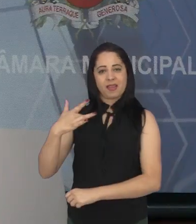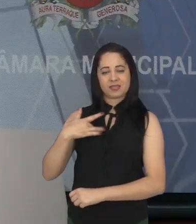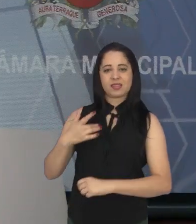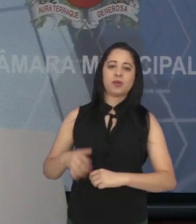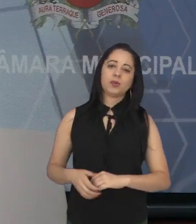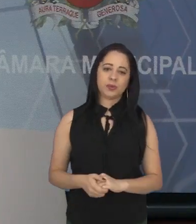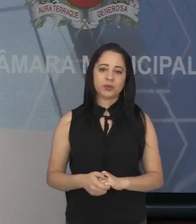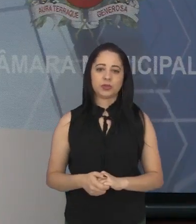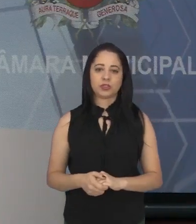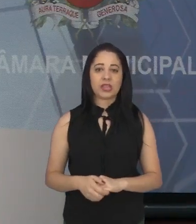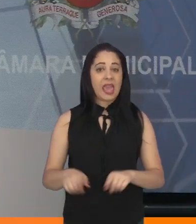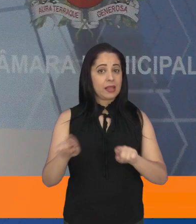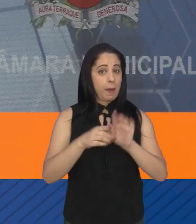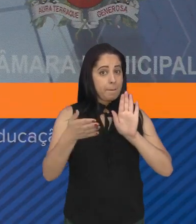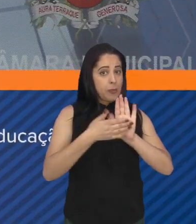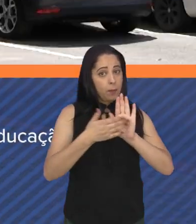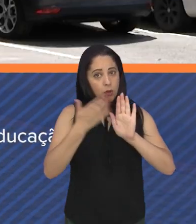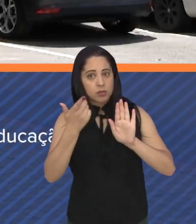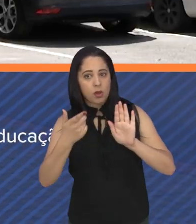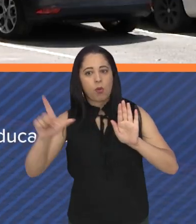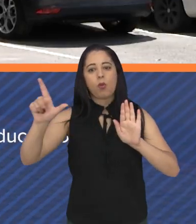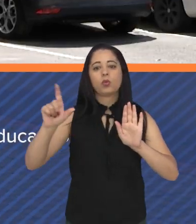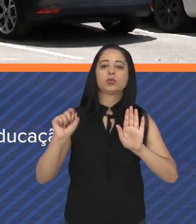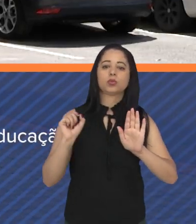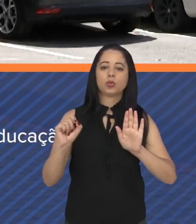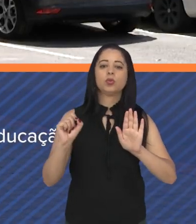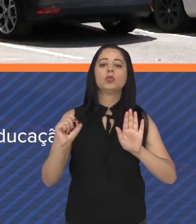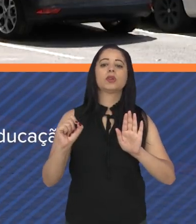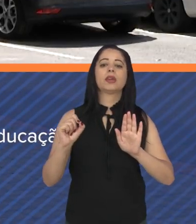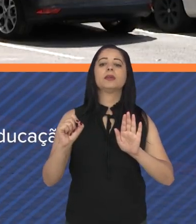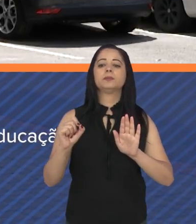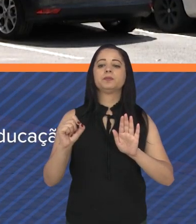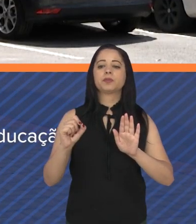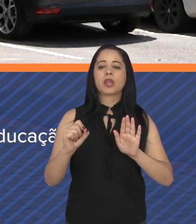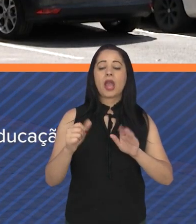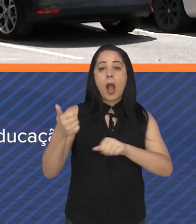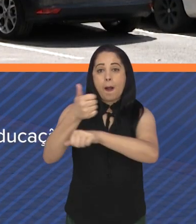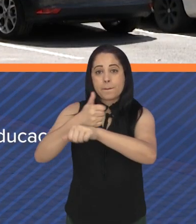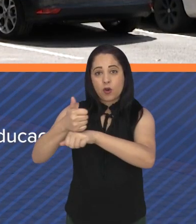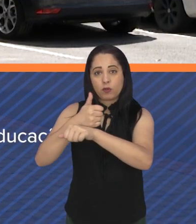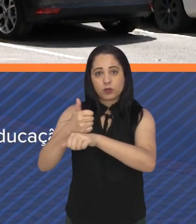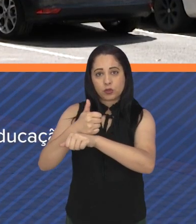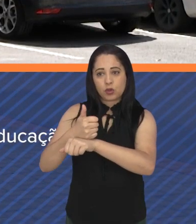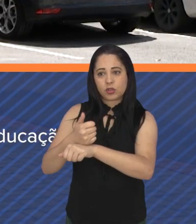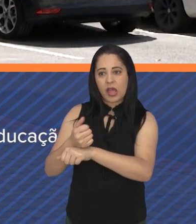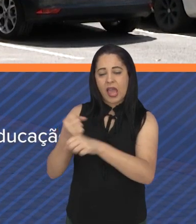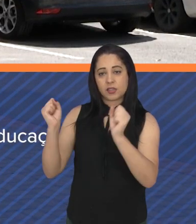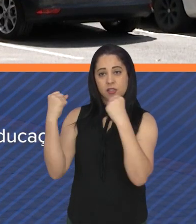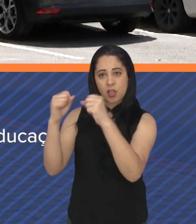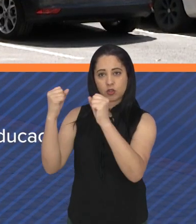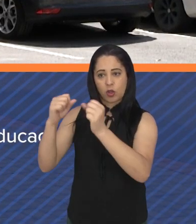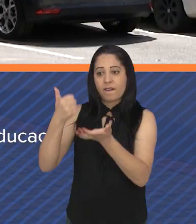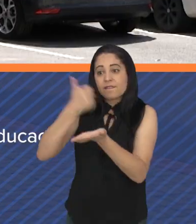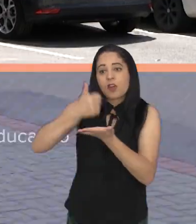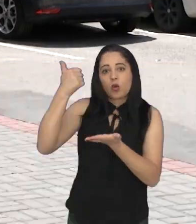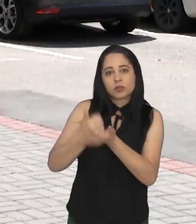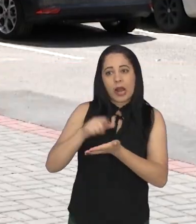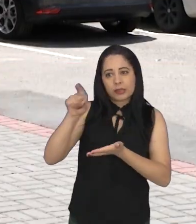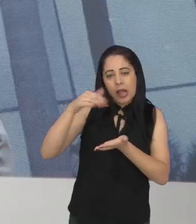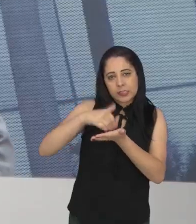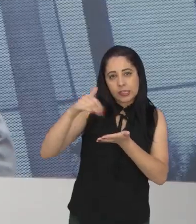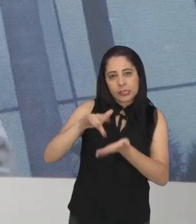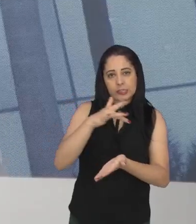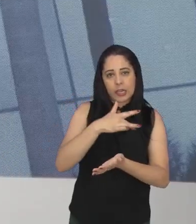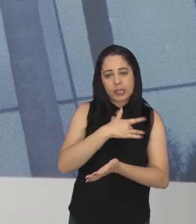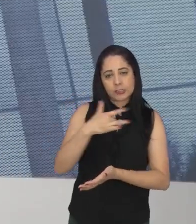Marcão também tem outra proposta na pauta, esta para a contratação de profissionais de educação física para atuar na Secretaria de Saúde.